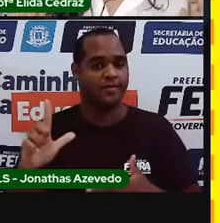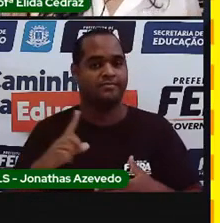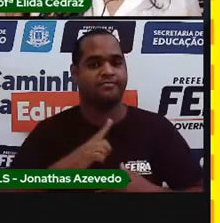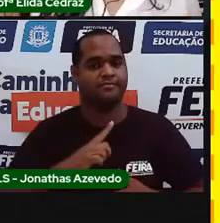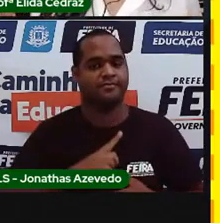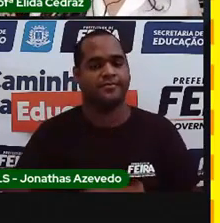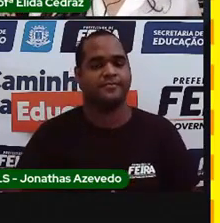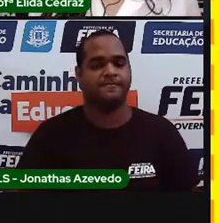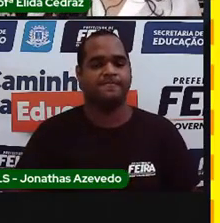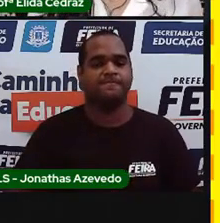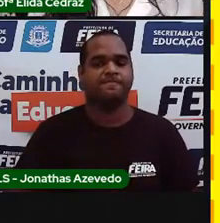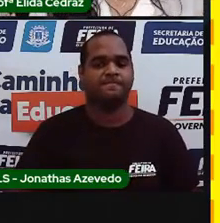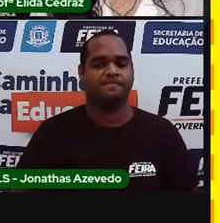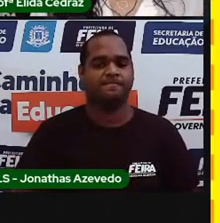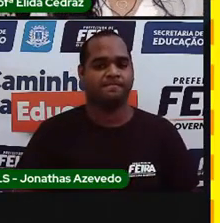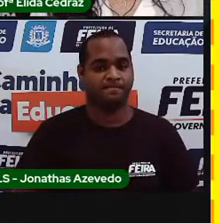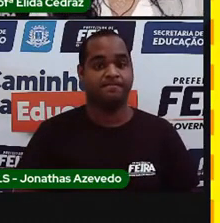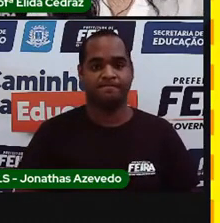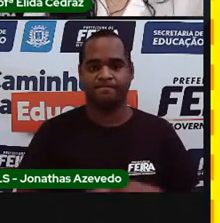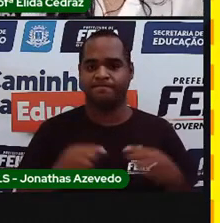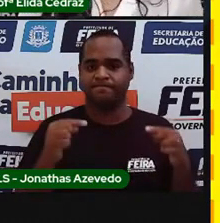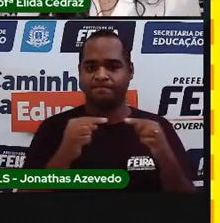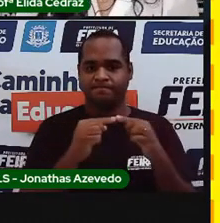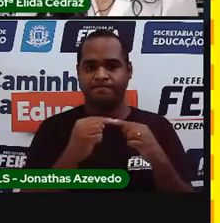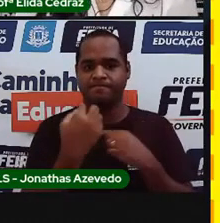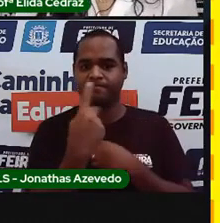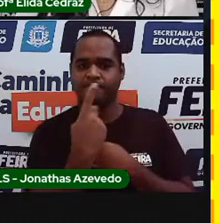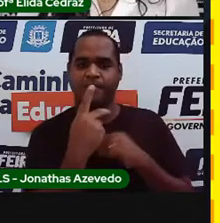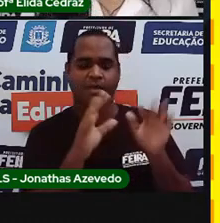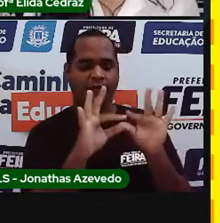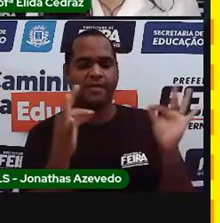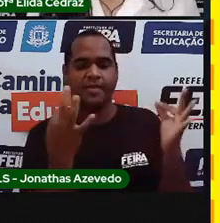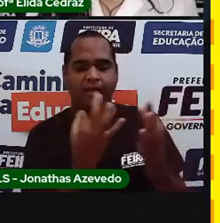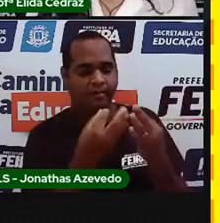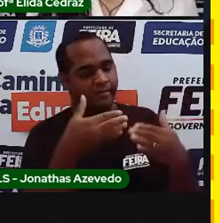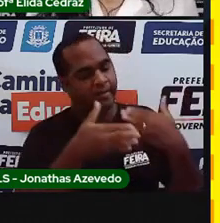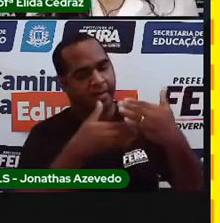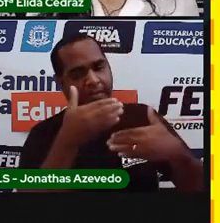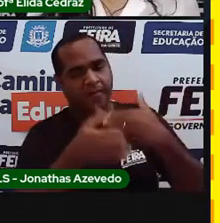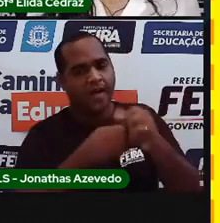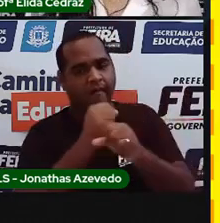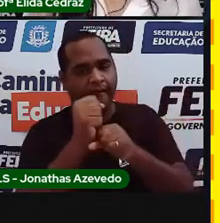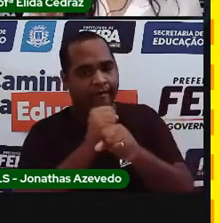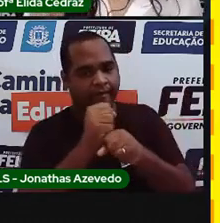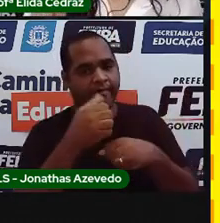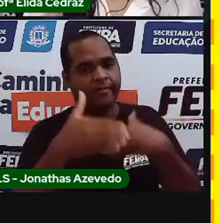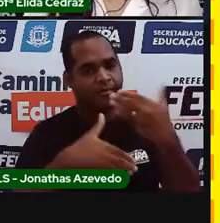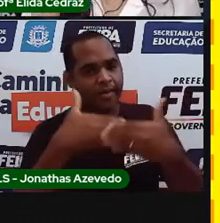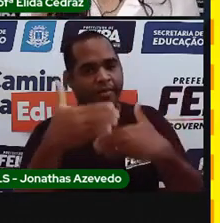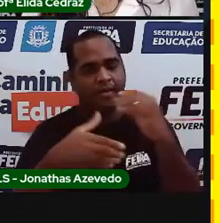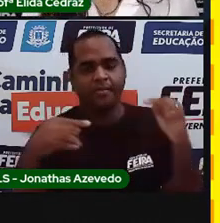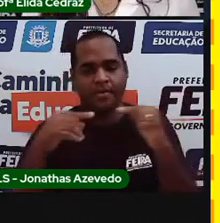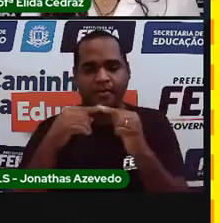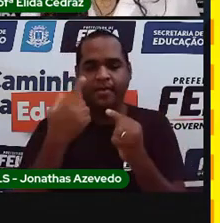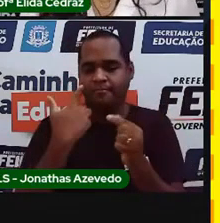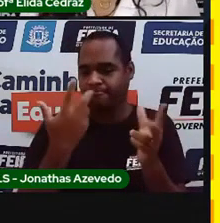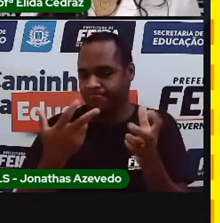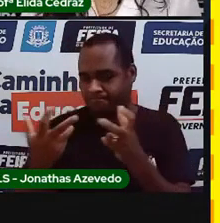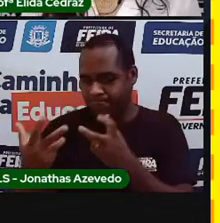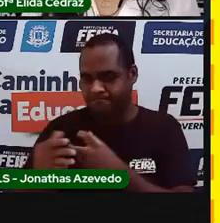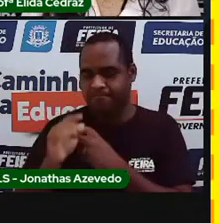Temporalidade. Temporalidade. Temporalidade. estudamos as famílias ao longo dos anos. Nós vimos que